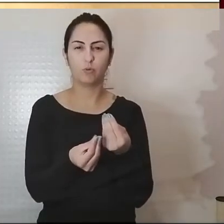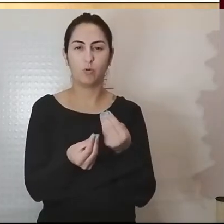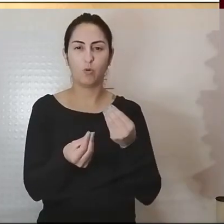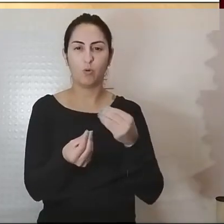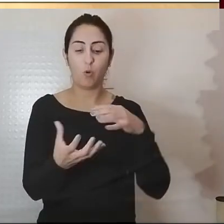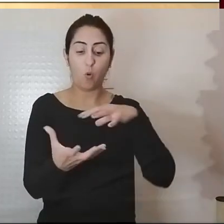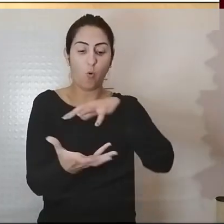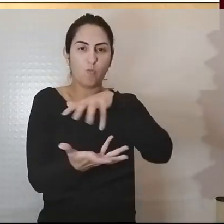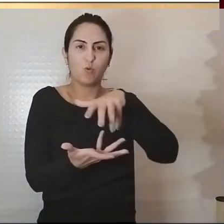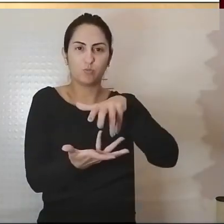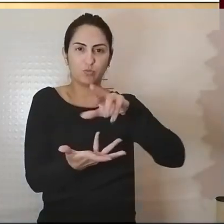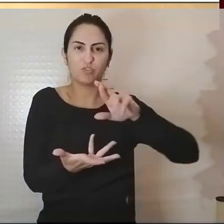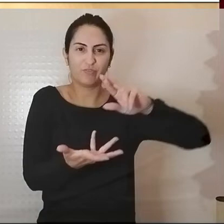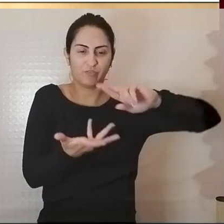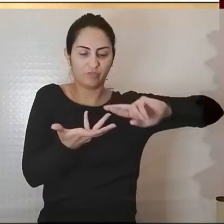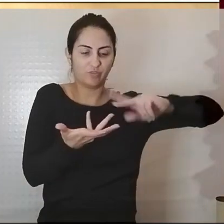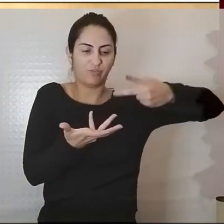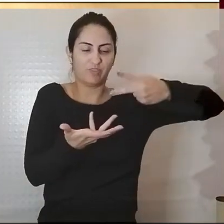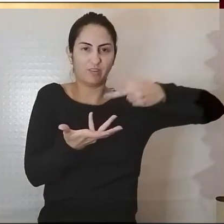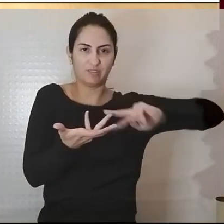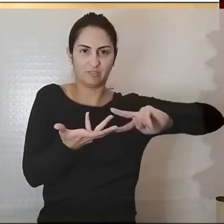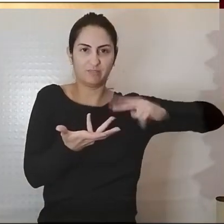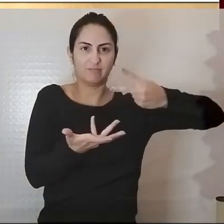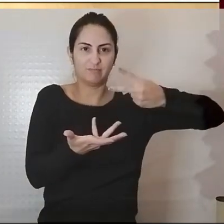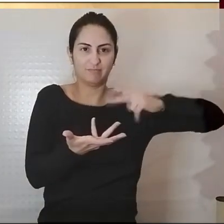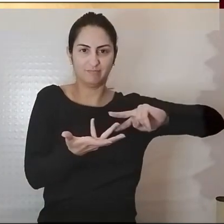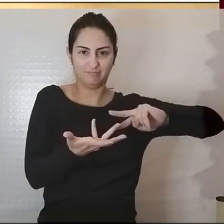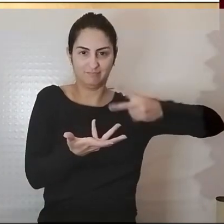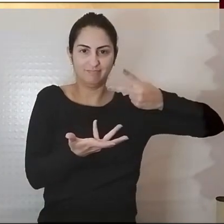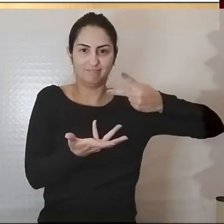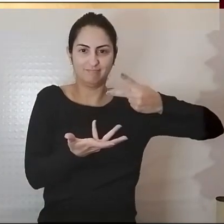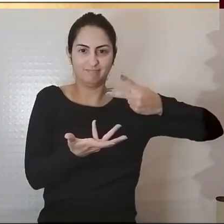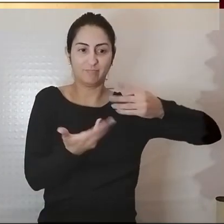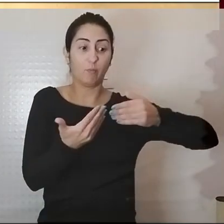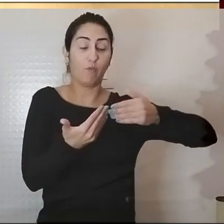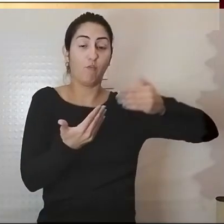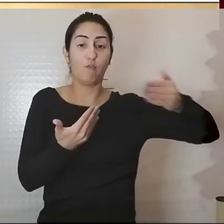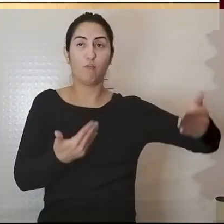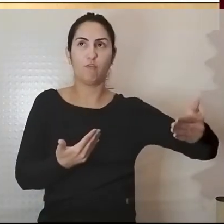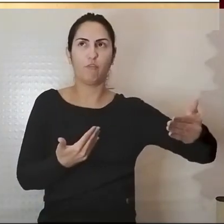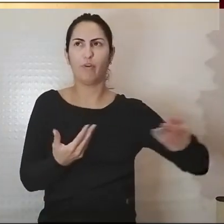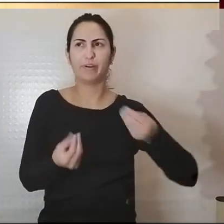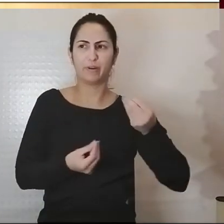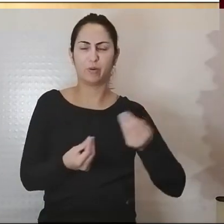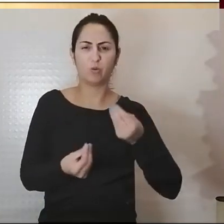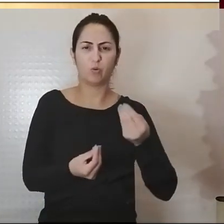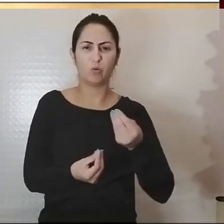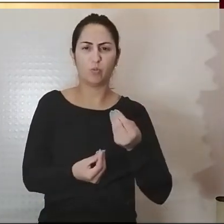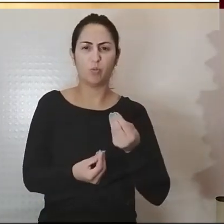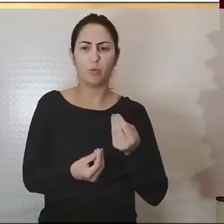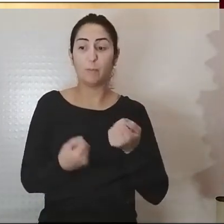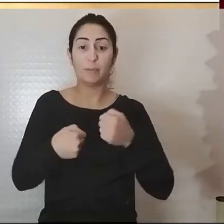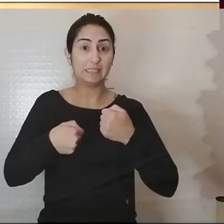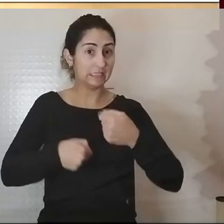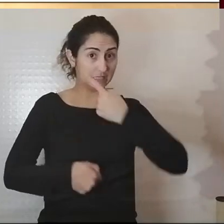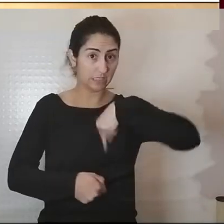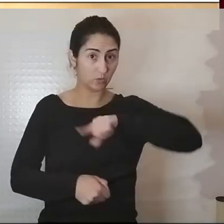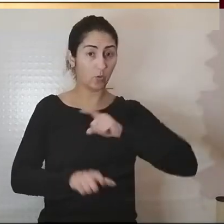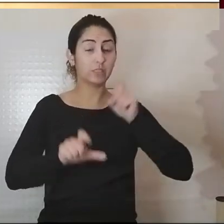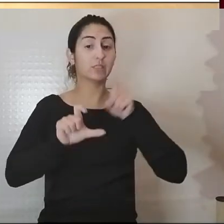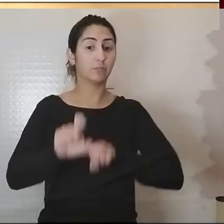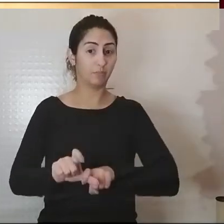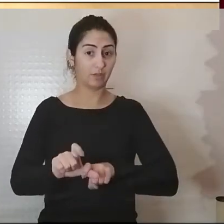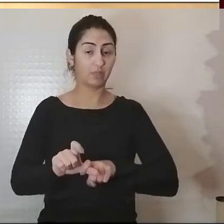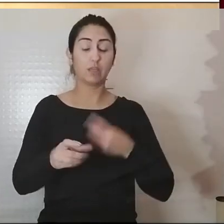mundo bipolarizado incorpora uma dimensão subjetiva que depende de nós do nosso